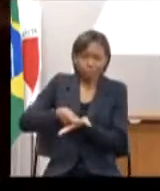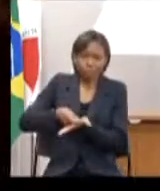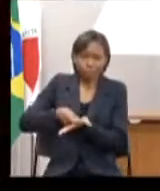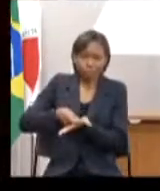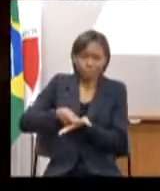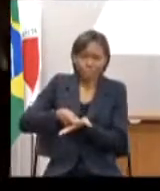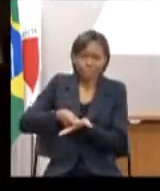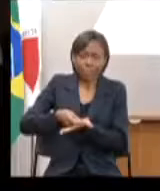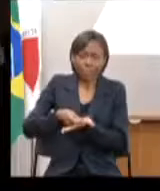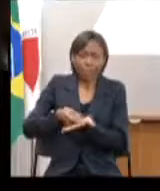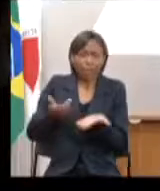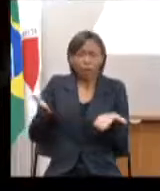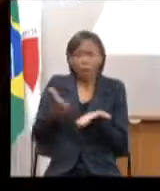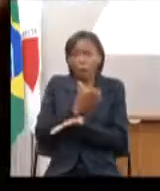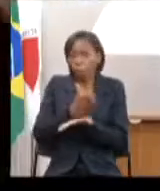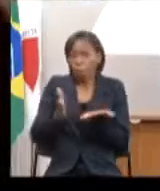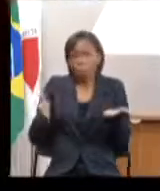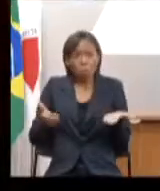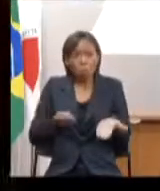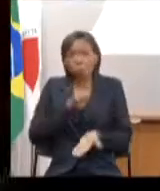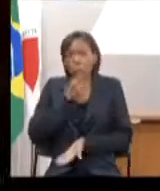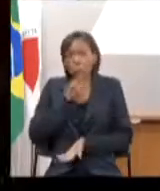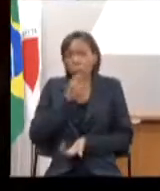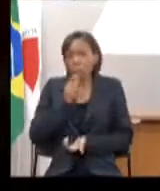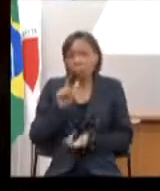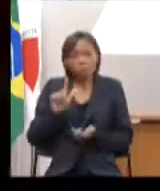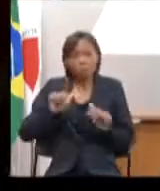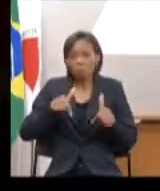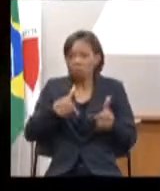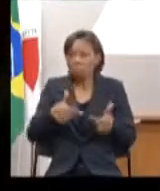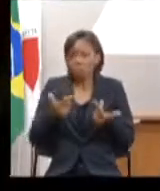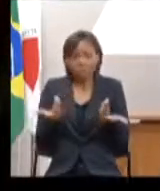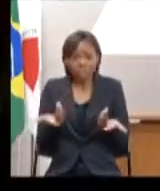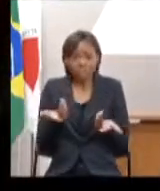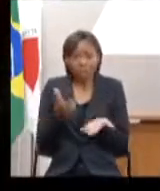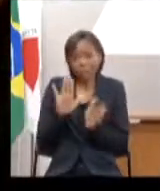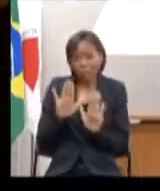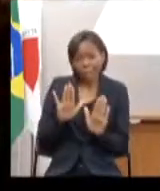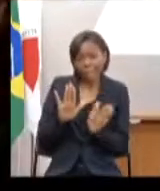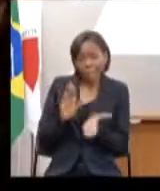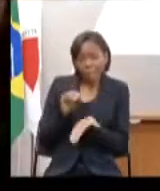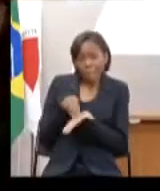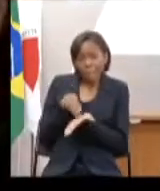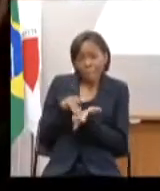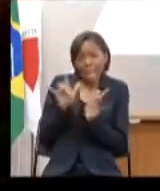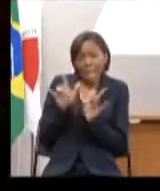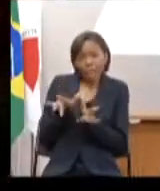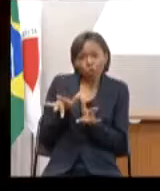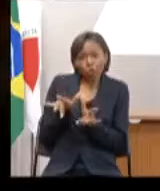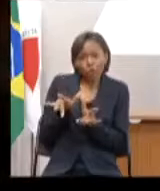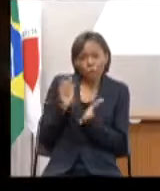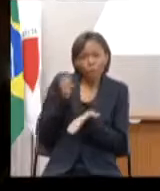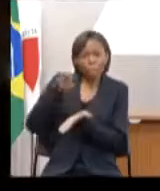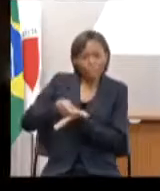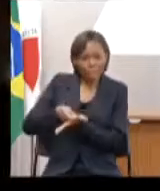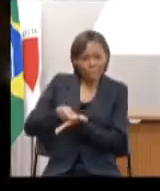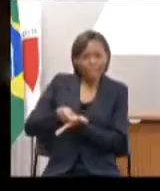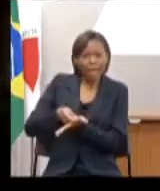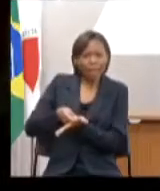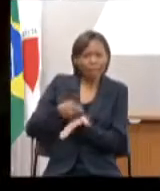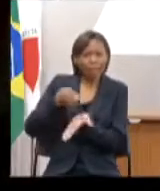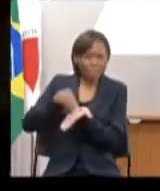feito, são restos a fazer, que nós usamos esse nome, restos a pagar, são